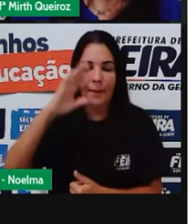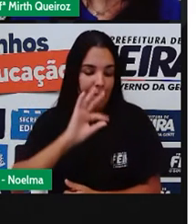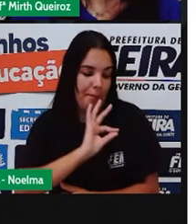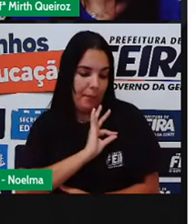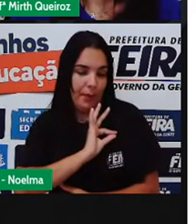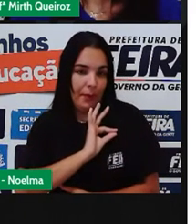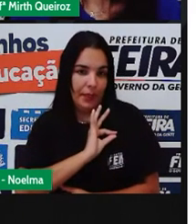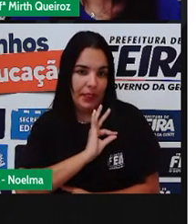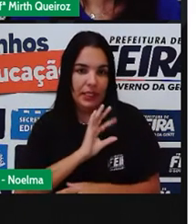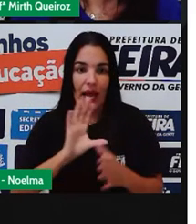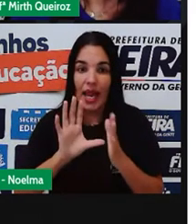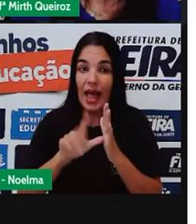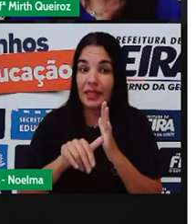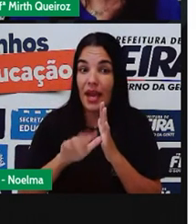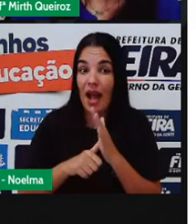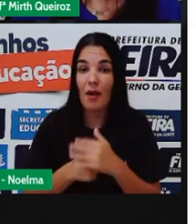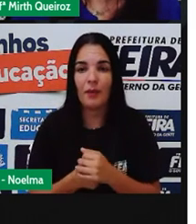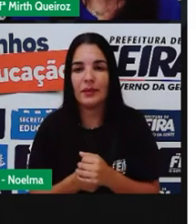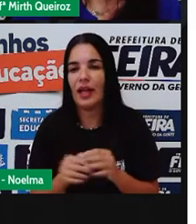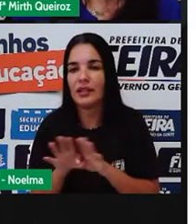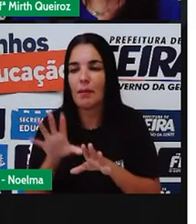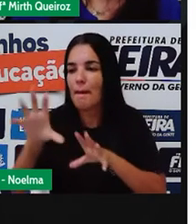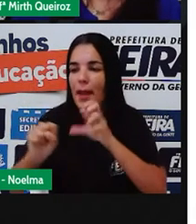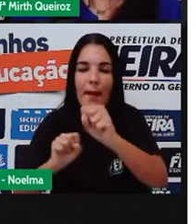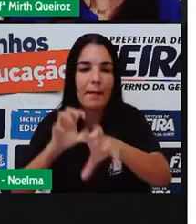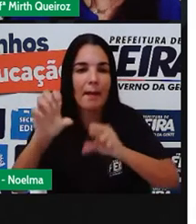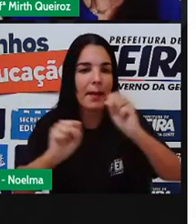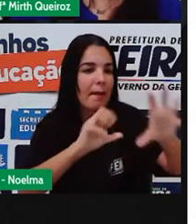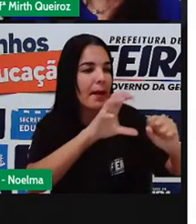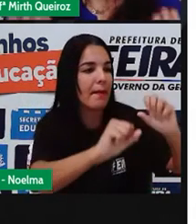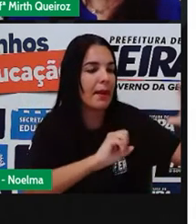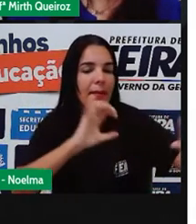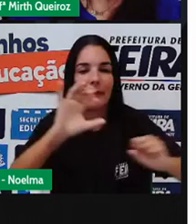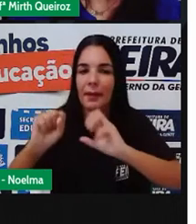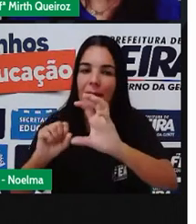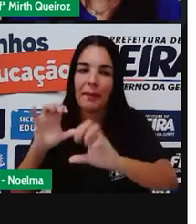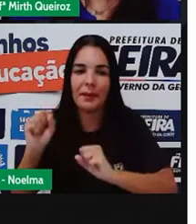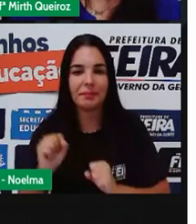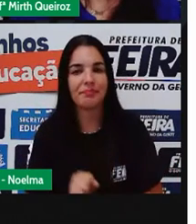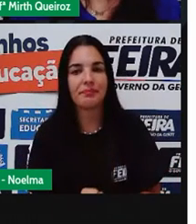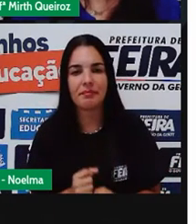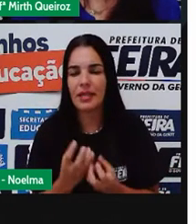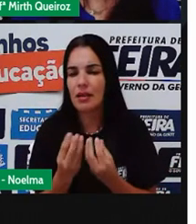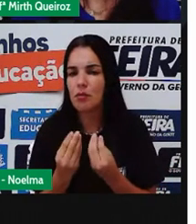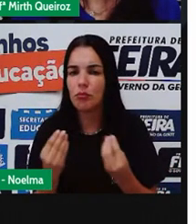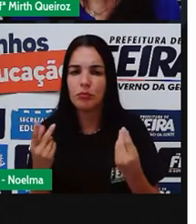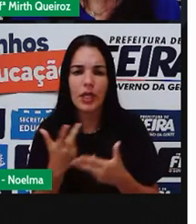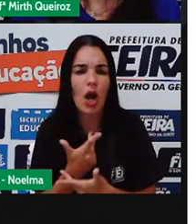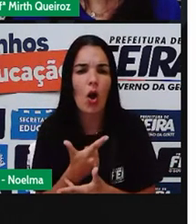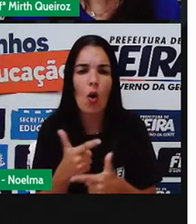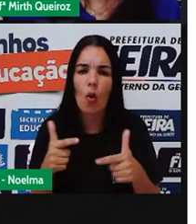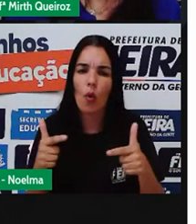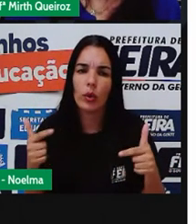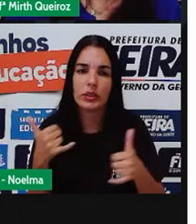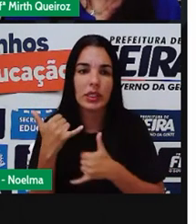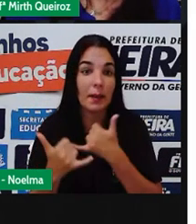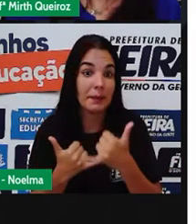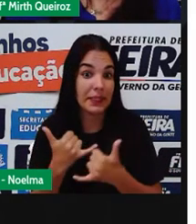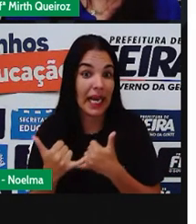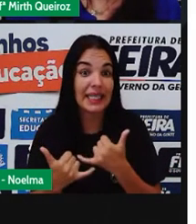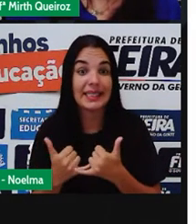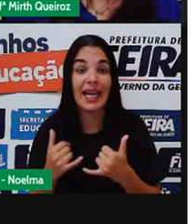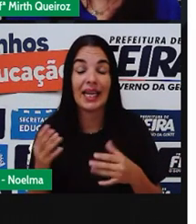Toda Que vocês chamam de pega-pega Várias outras brincadeiras que fizeram parte aí